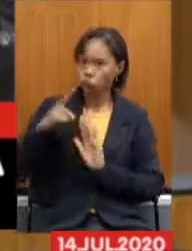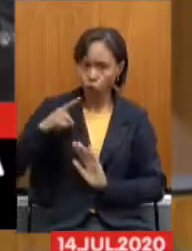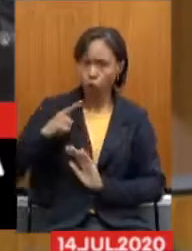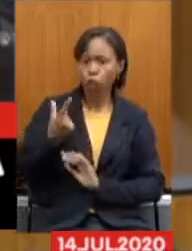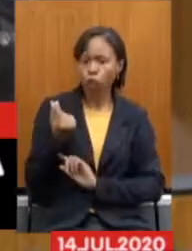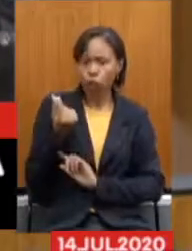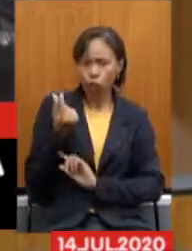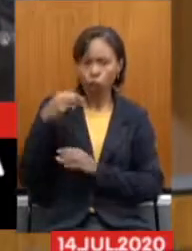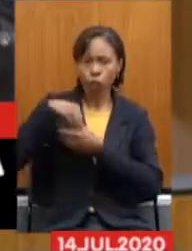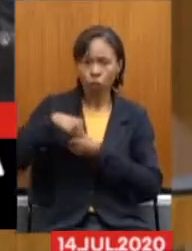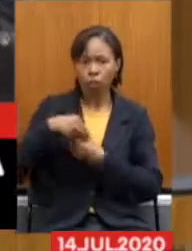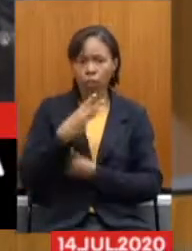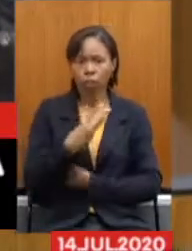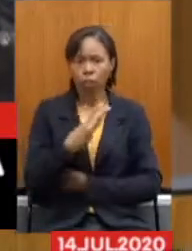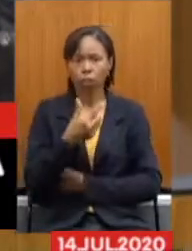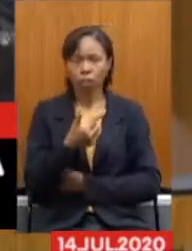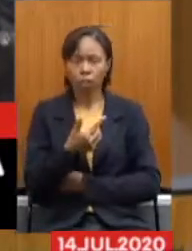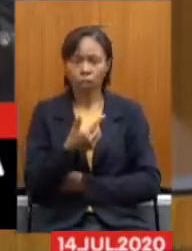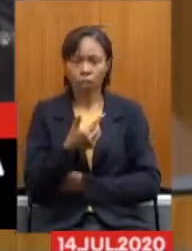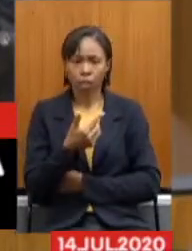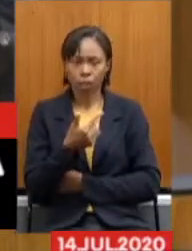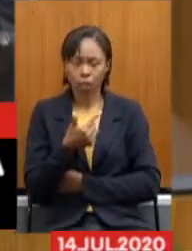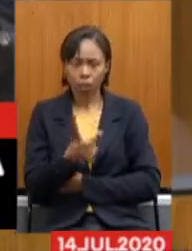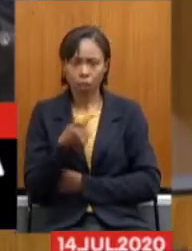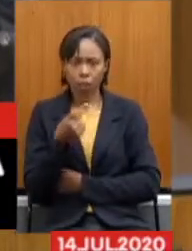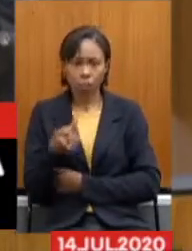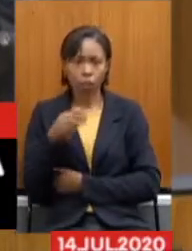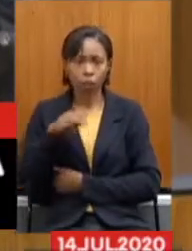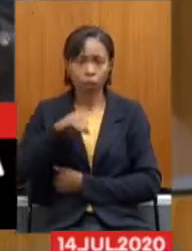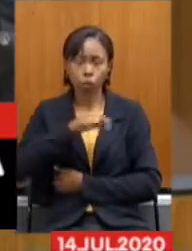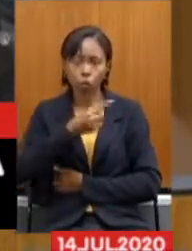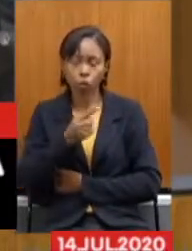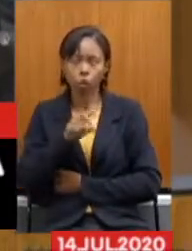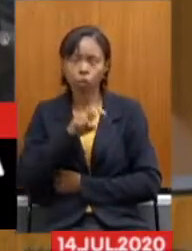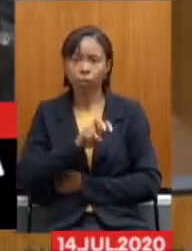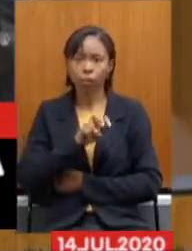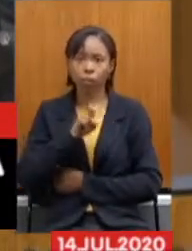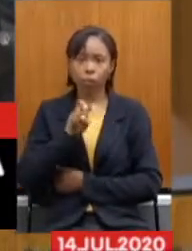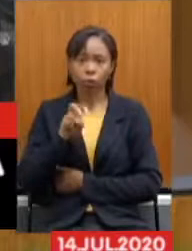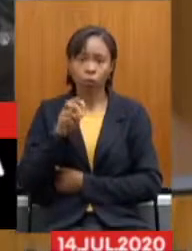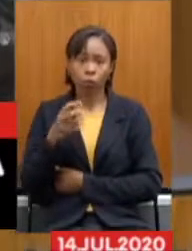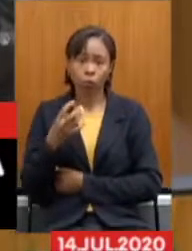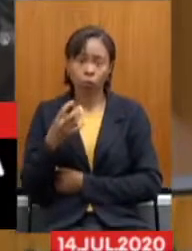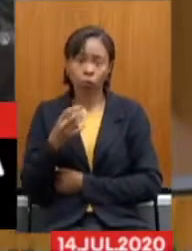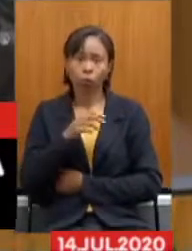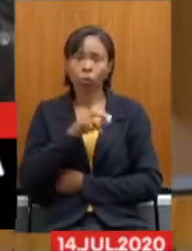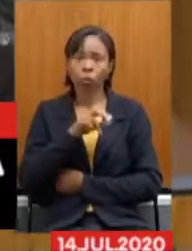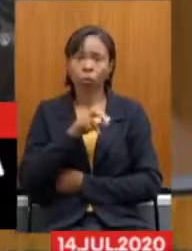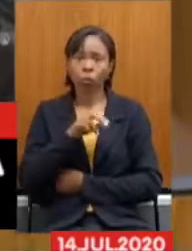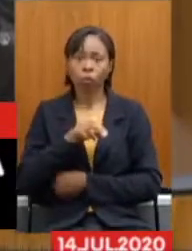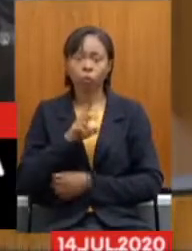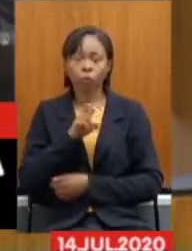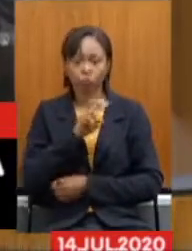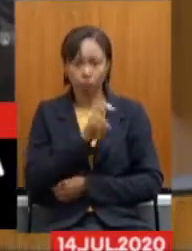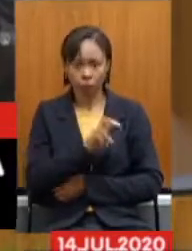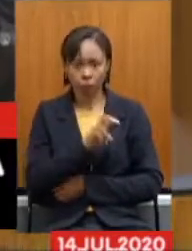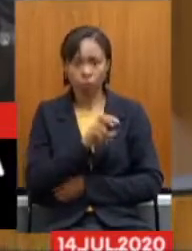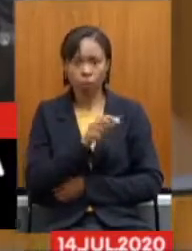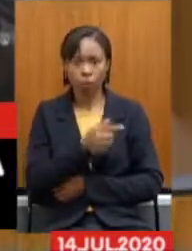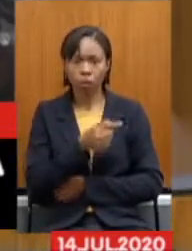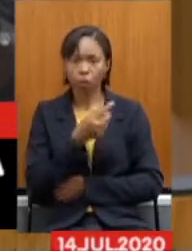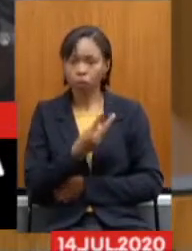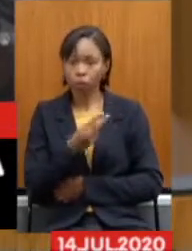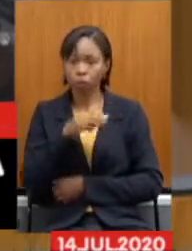De R$ 377.572